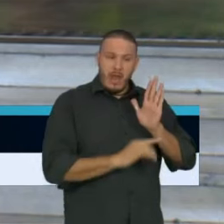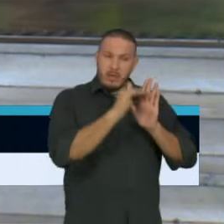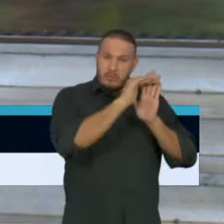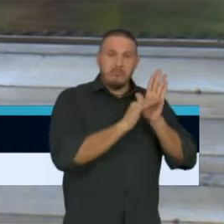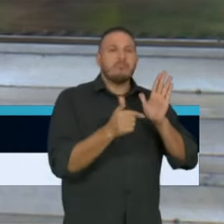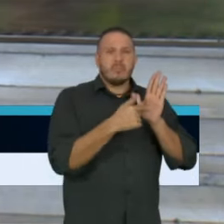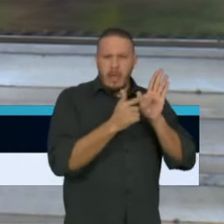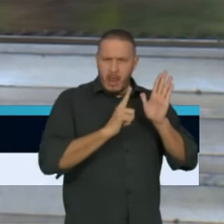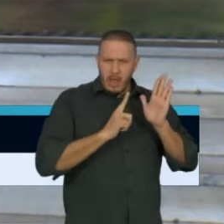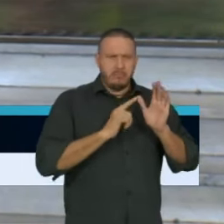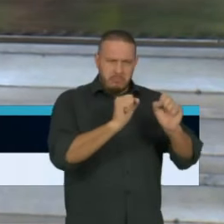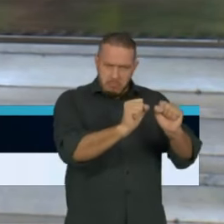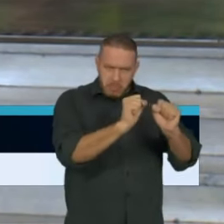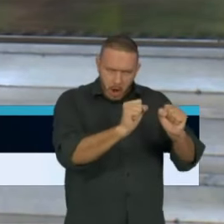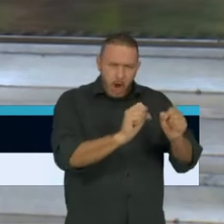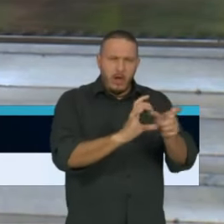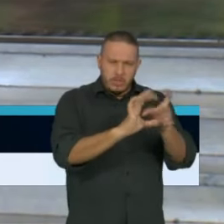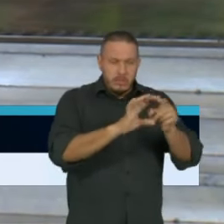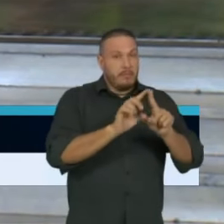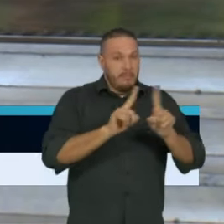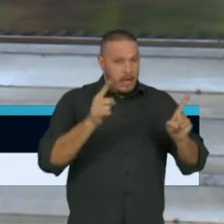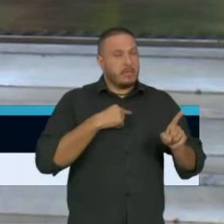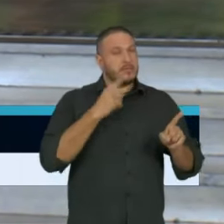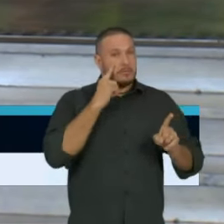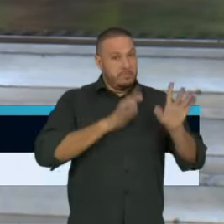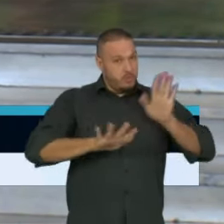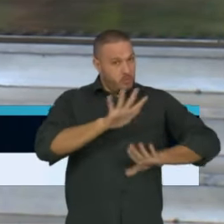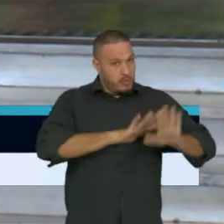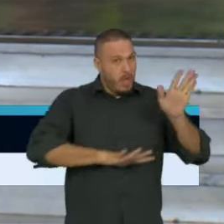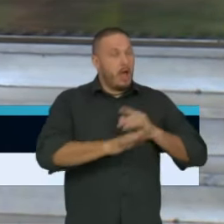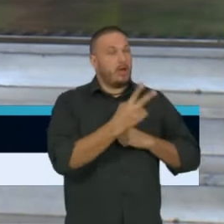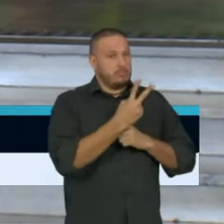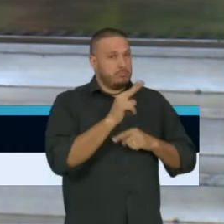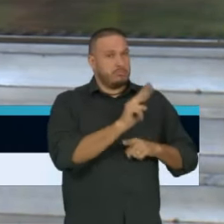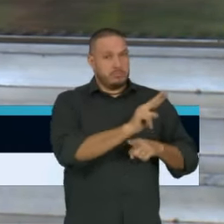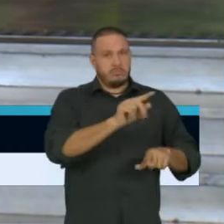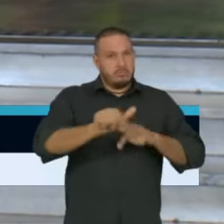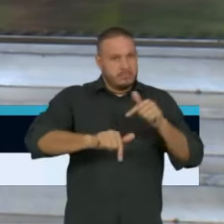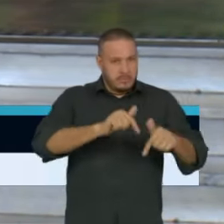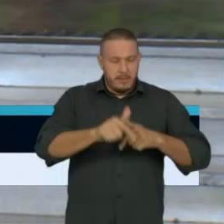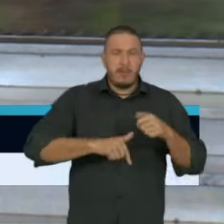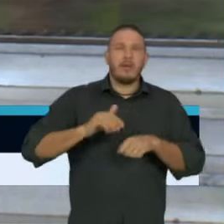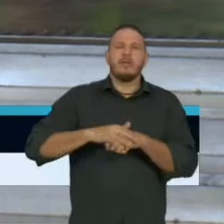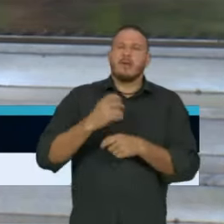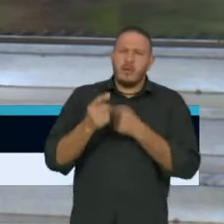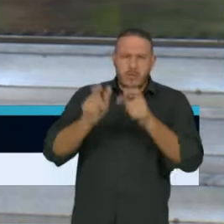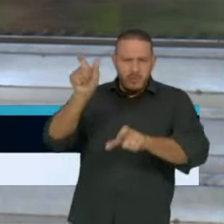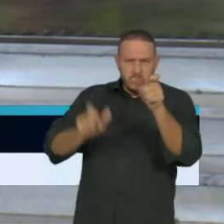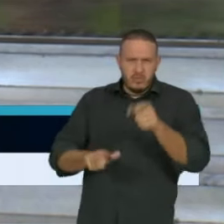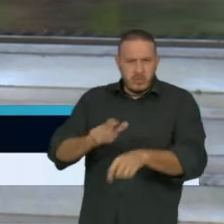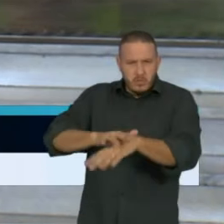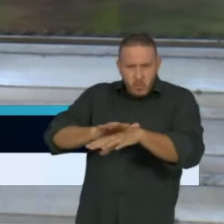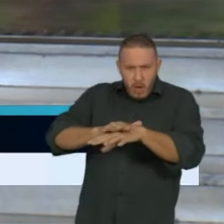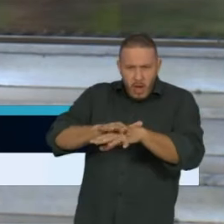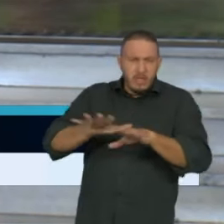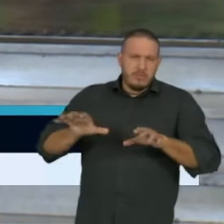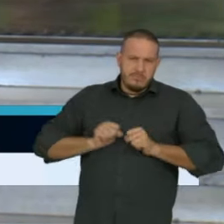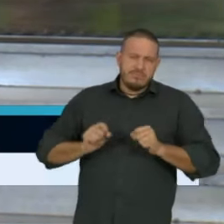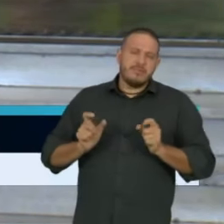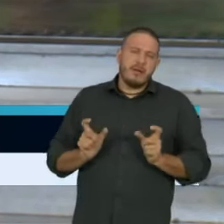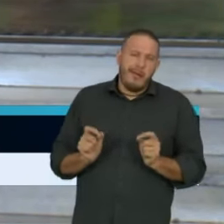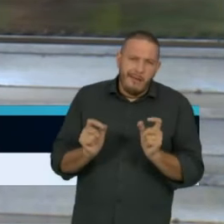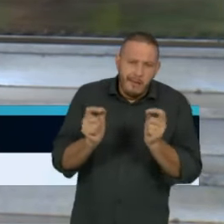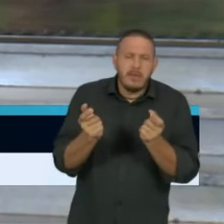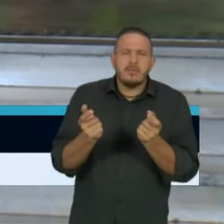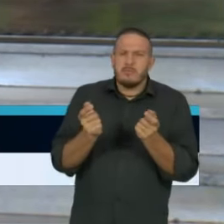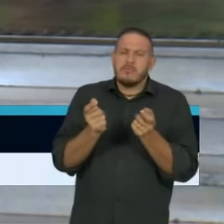podem e devem continuar com resguardo às suas atuações. E aqueles que estão em tratamento médico também, obviamente, vão